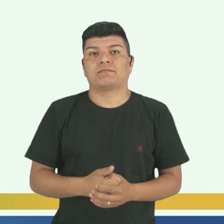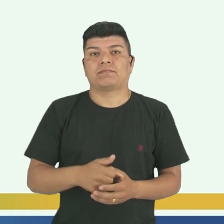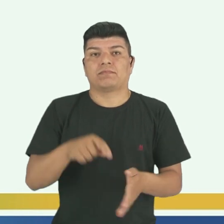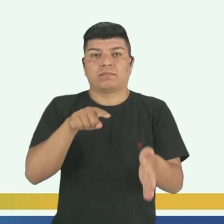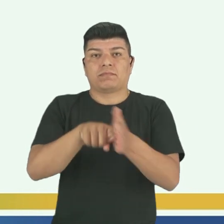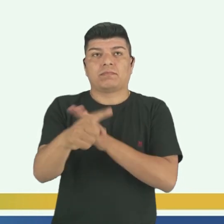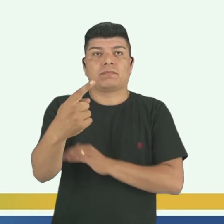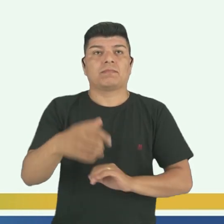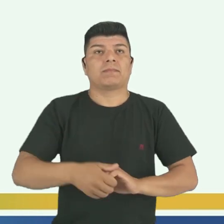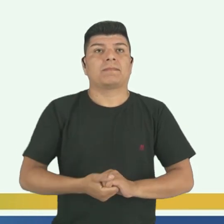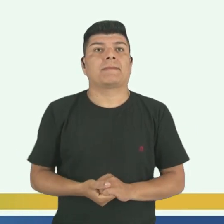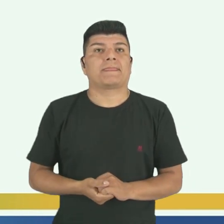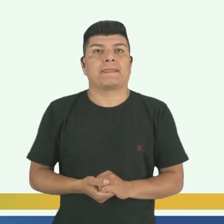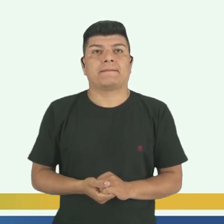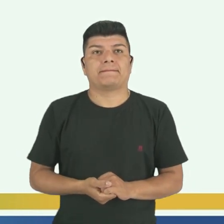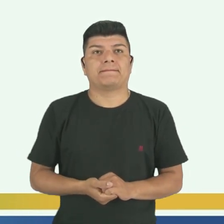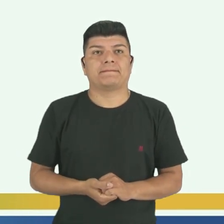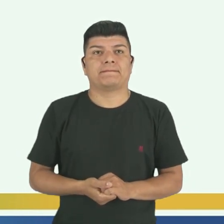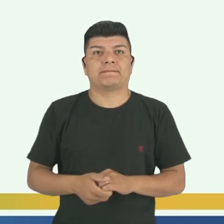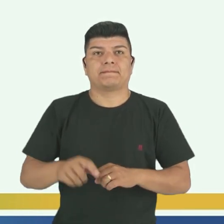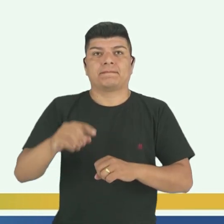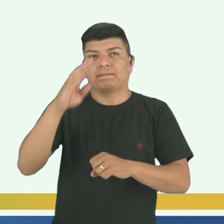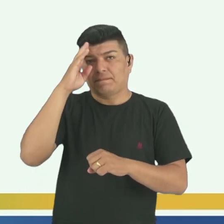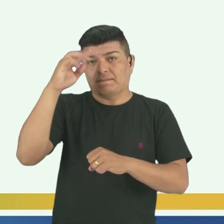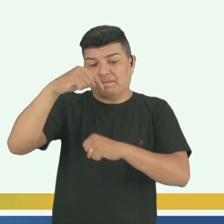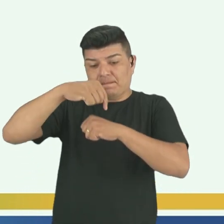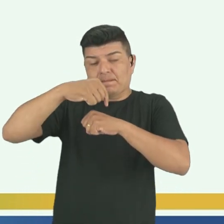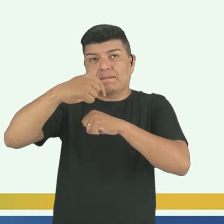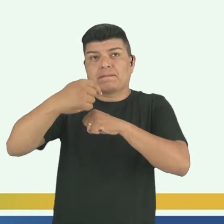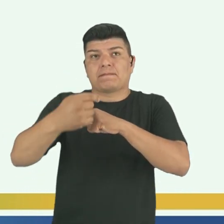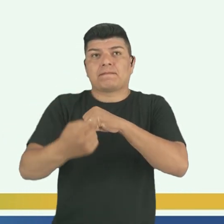questão. A linha imaginária,